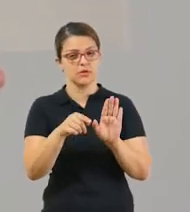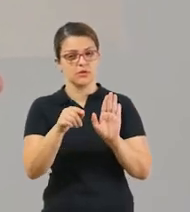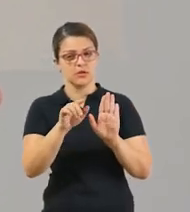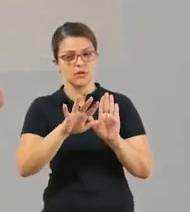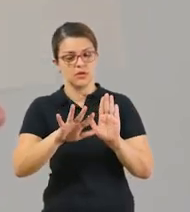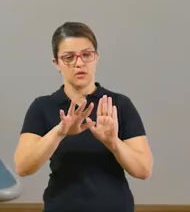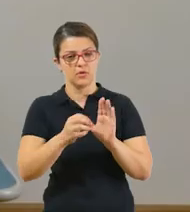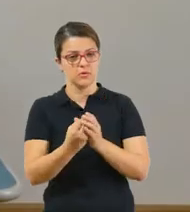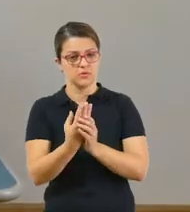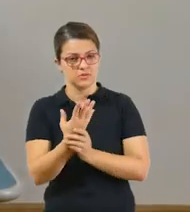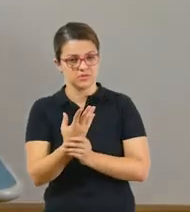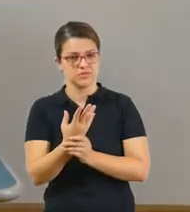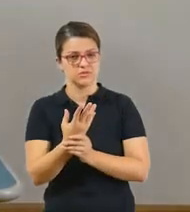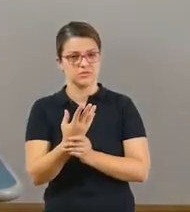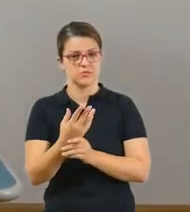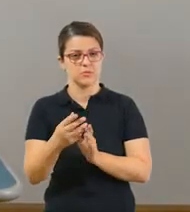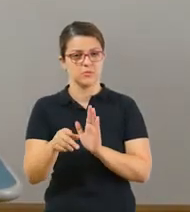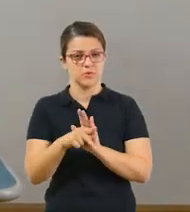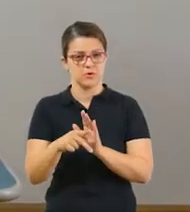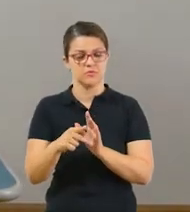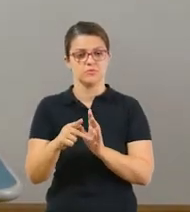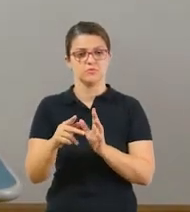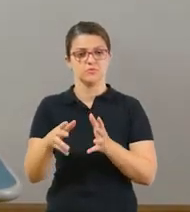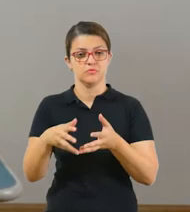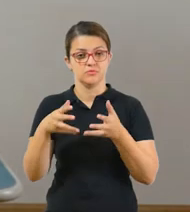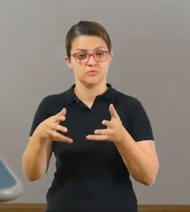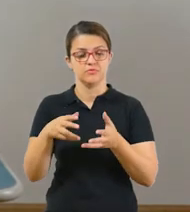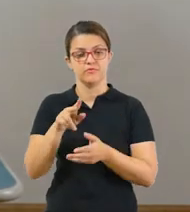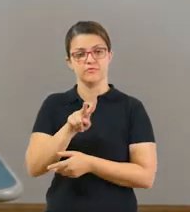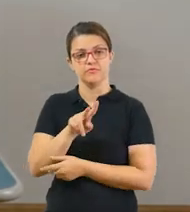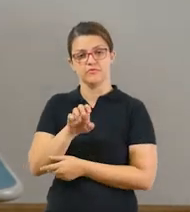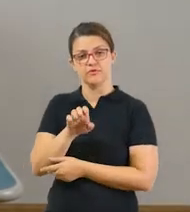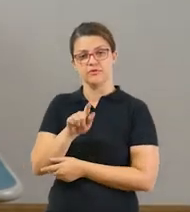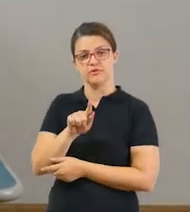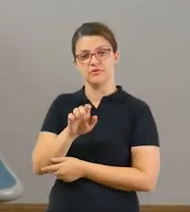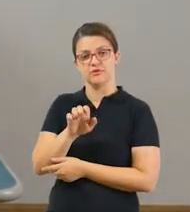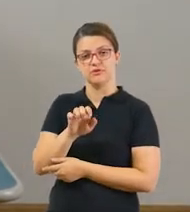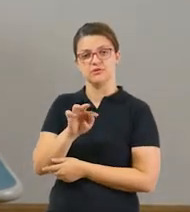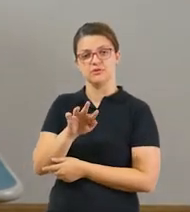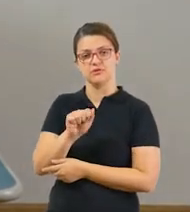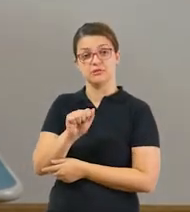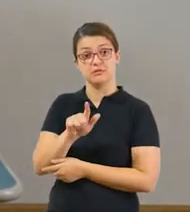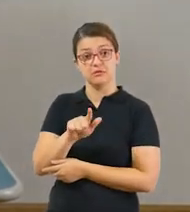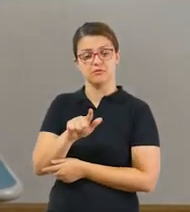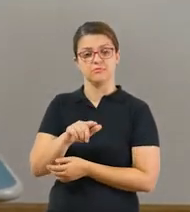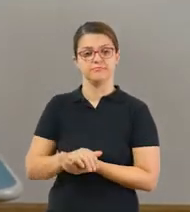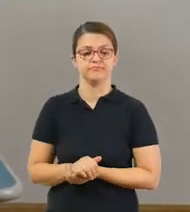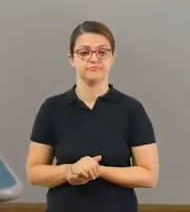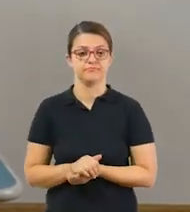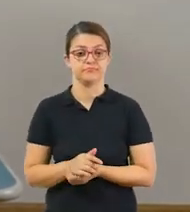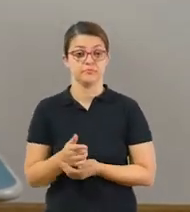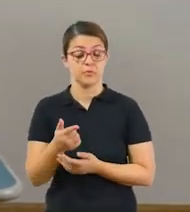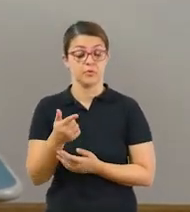vegetal. A próxima atividade os alunos do termo 1 vão trabalhar com os